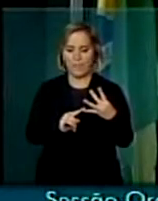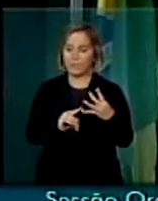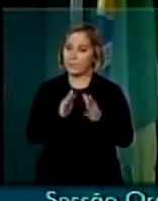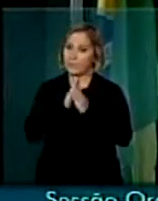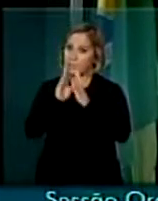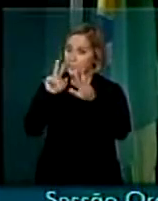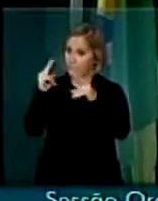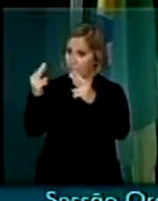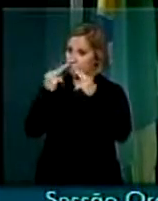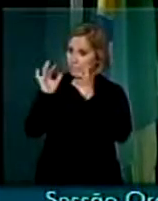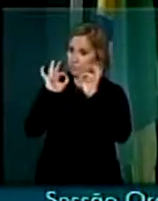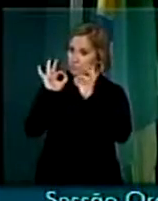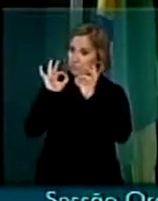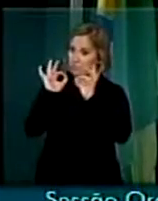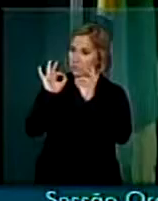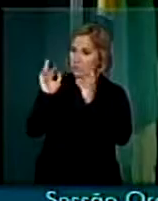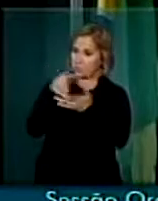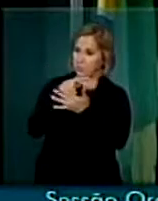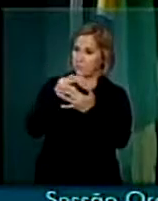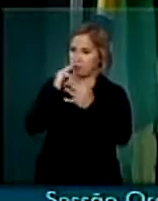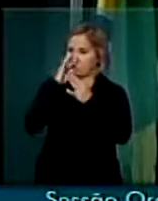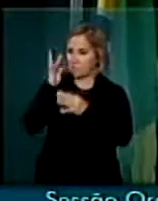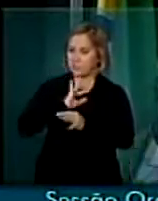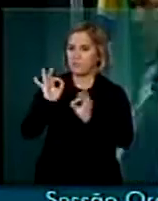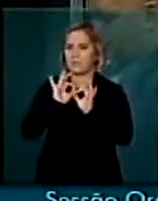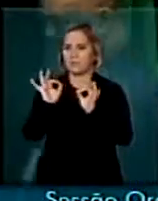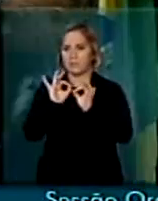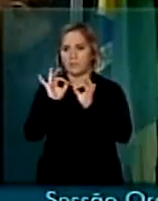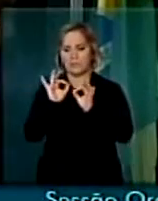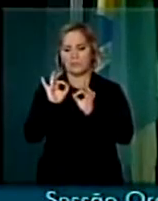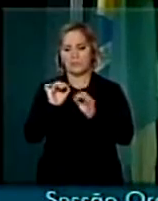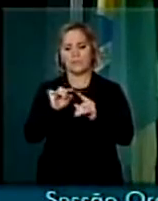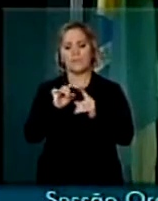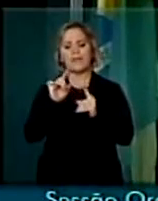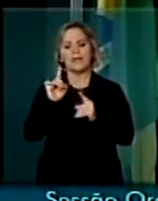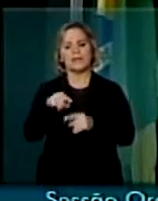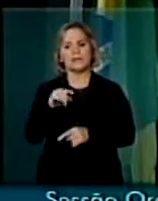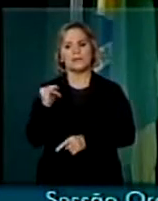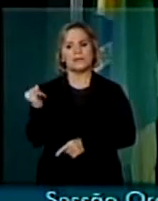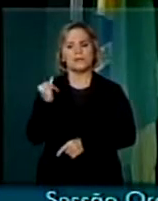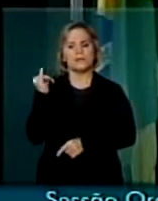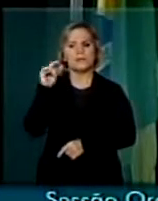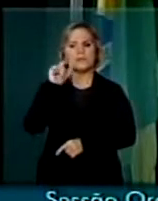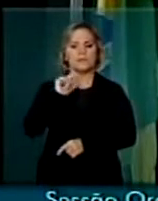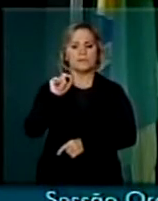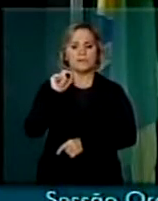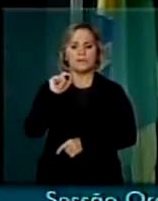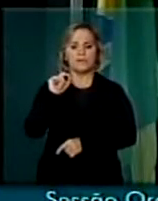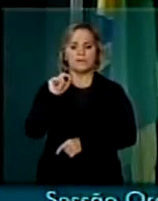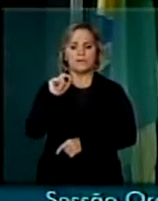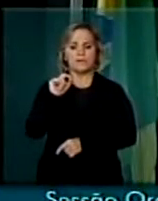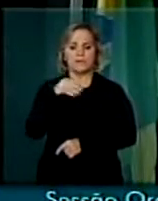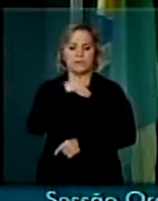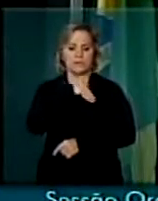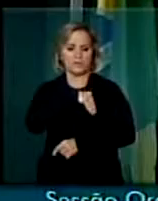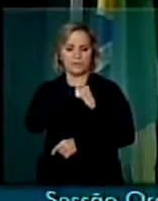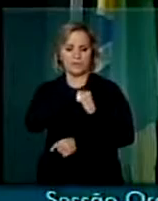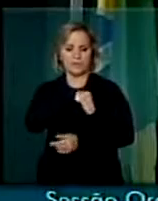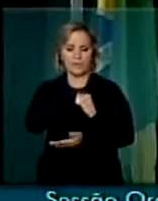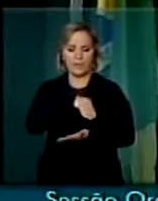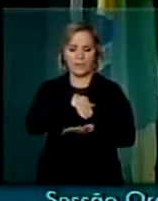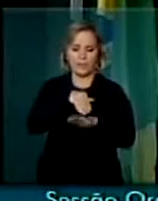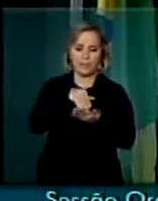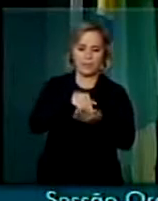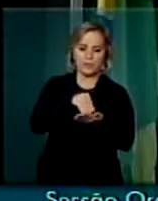ordem hierárquica, nem de importância, que é a questão do piso salarial